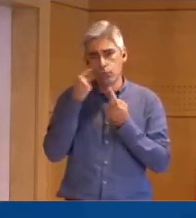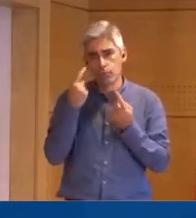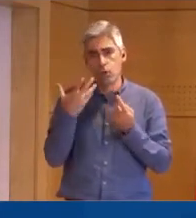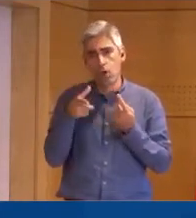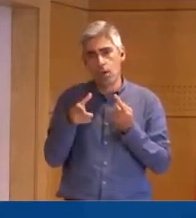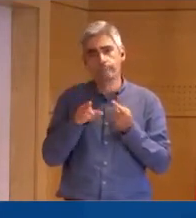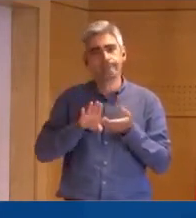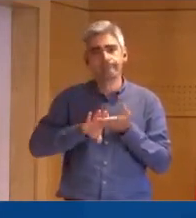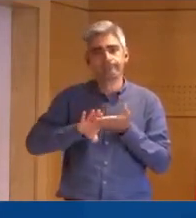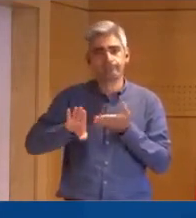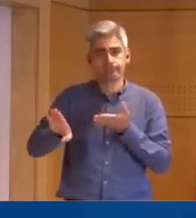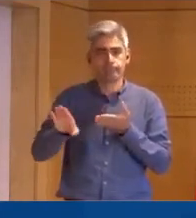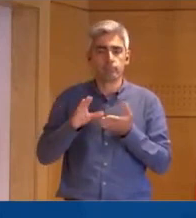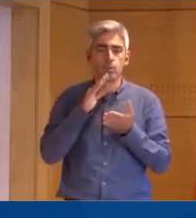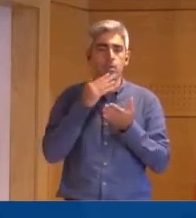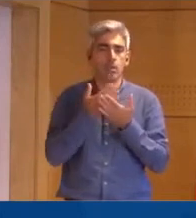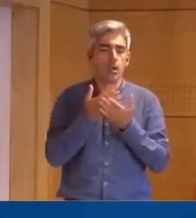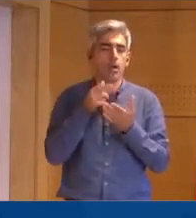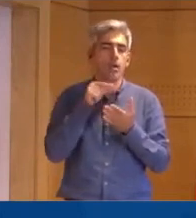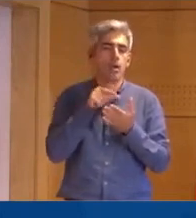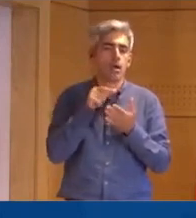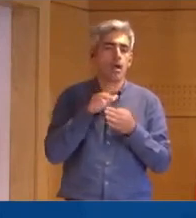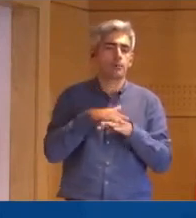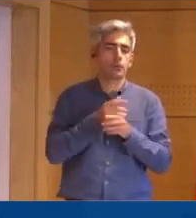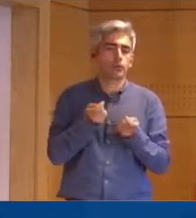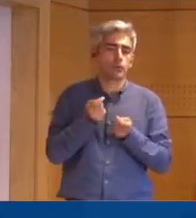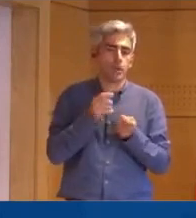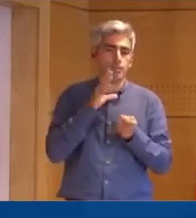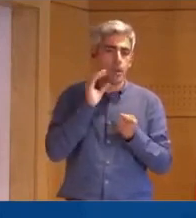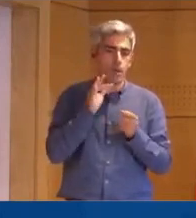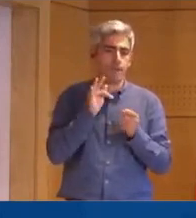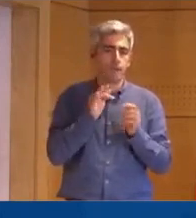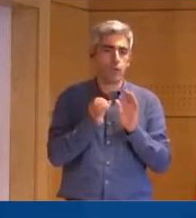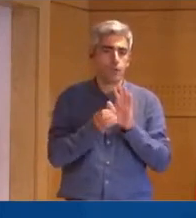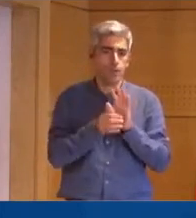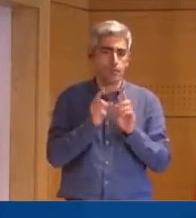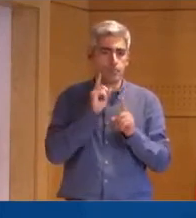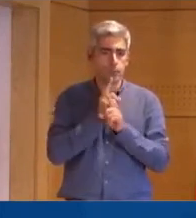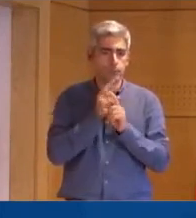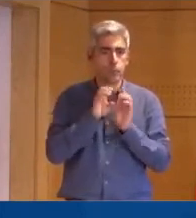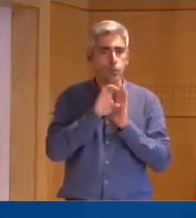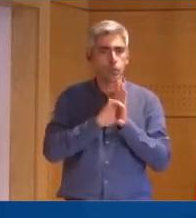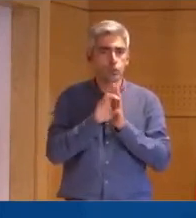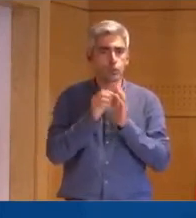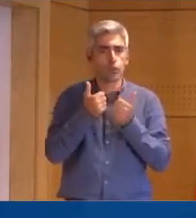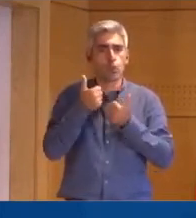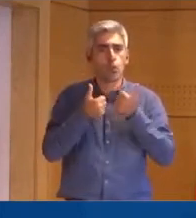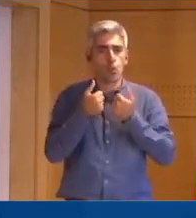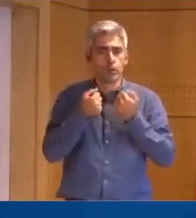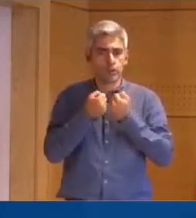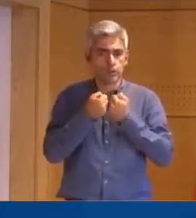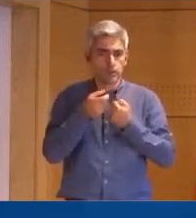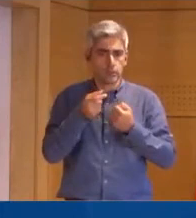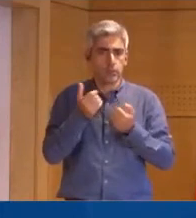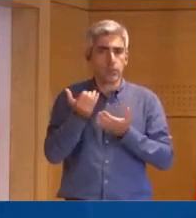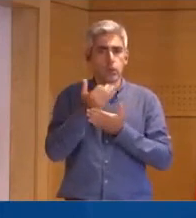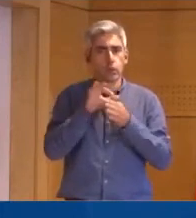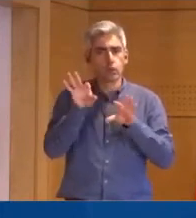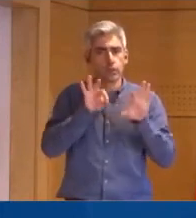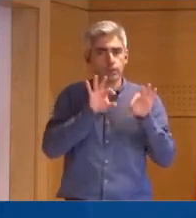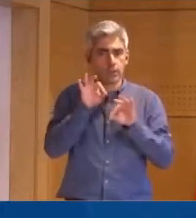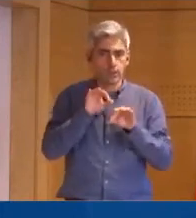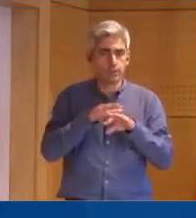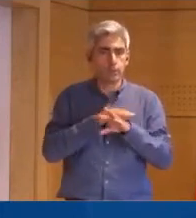essas são agora afastadas para que os administradores do Banco de Fomento possam estar nas mesmas condições concorrenciais do ponto de vista do seu recrutamento